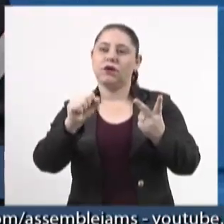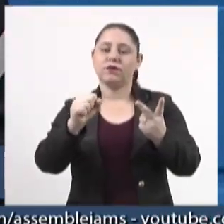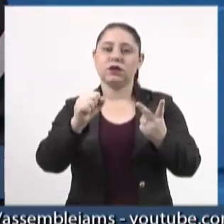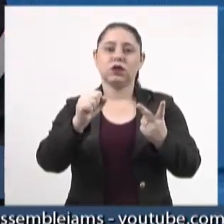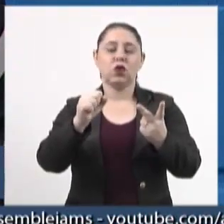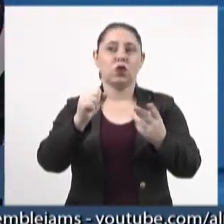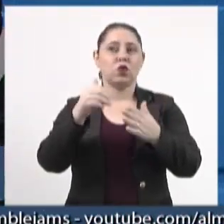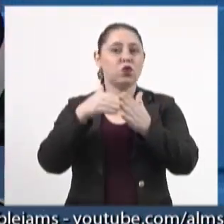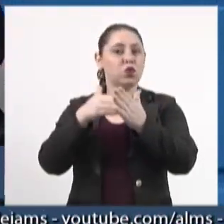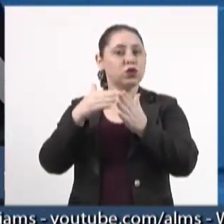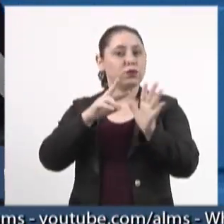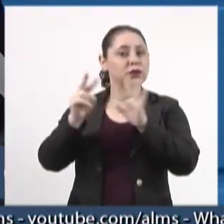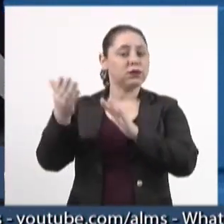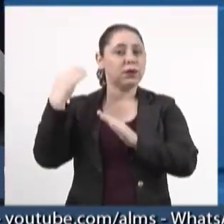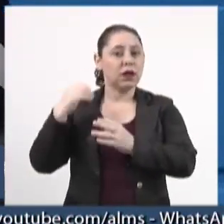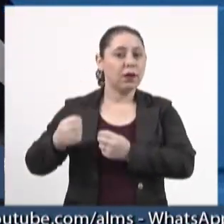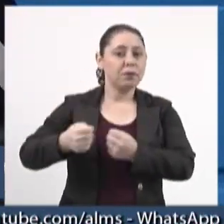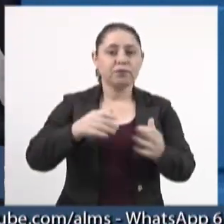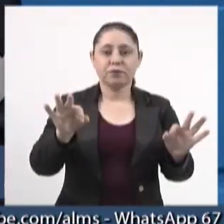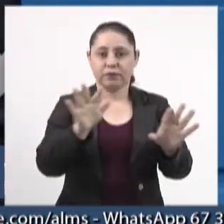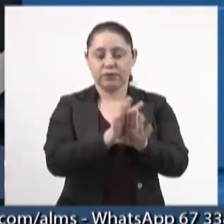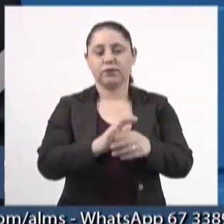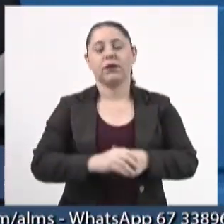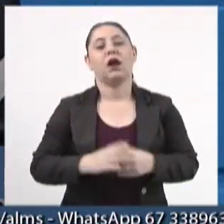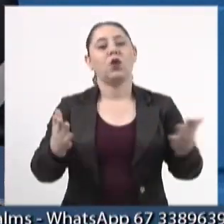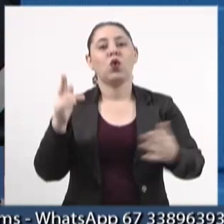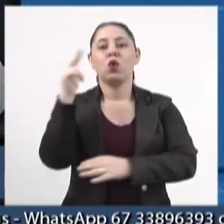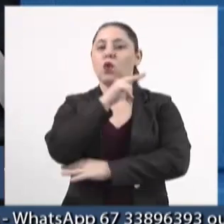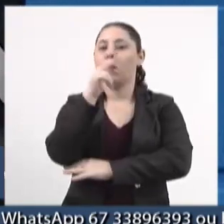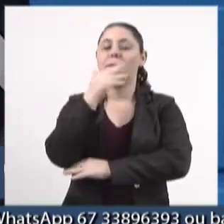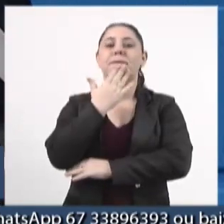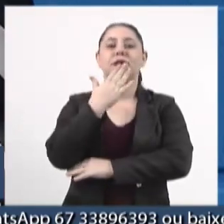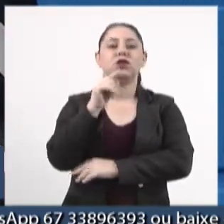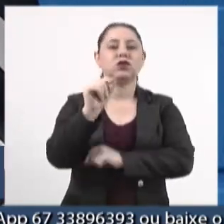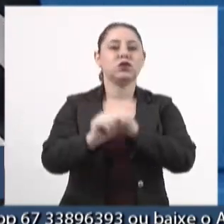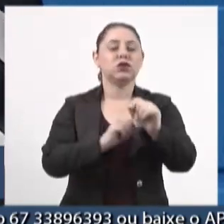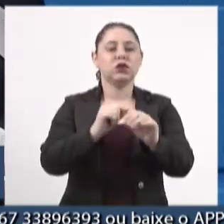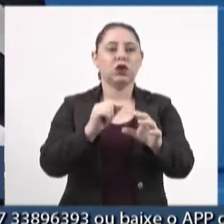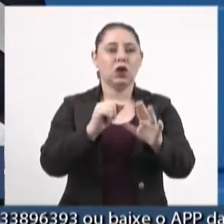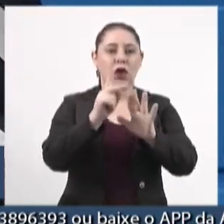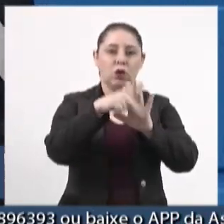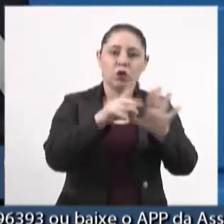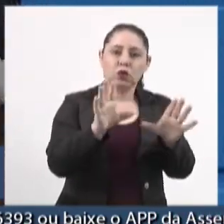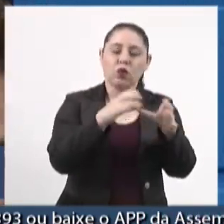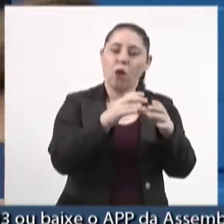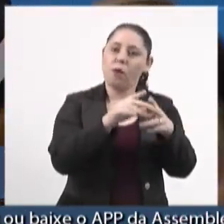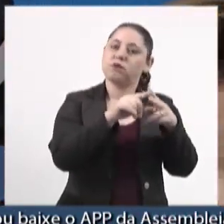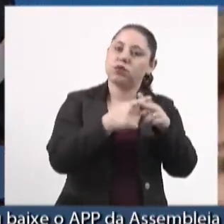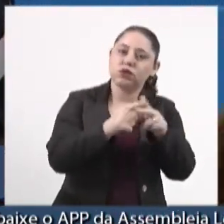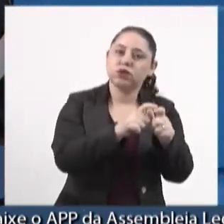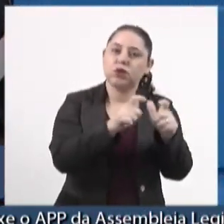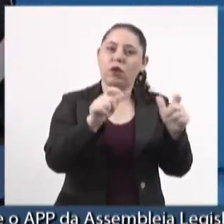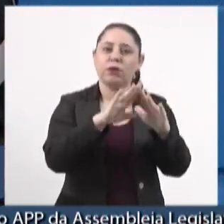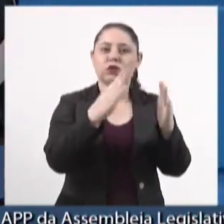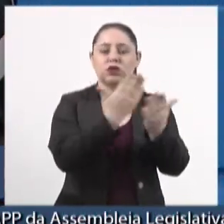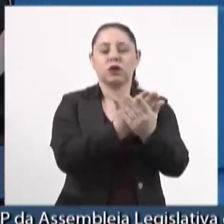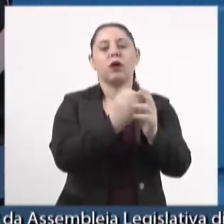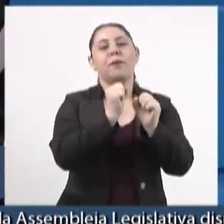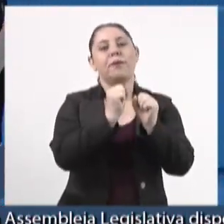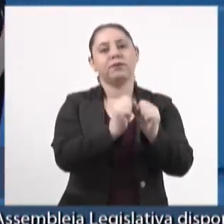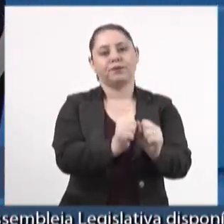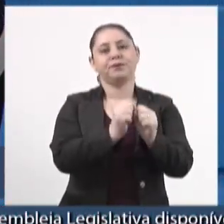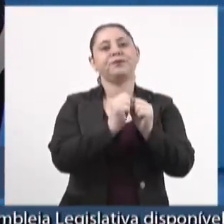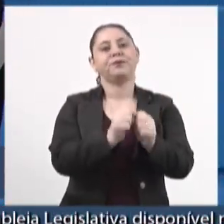última semana. E agora nós estamos solicitando em regime de urgência que esse pacotão de obras de reforma e ampliação, esse